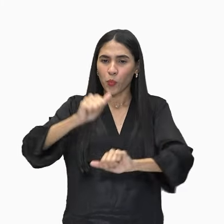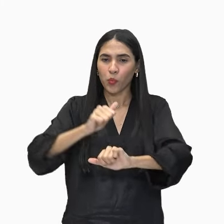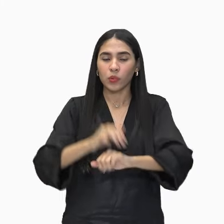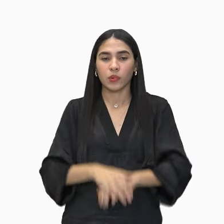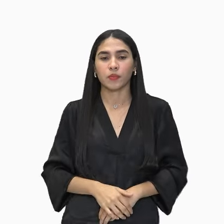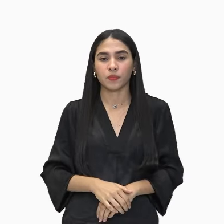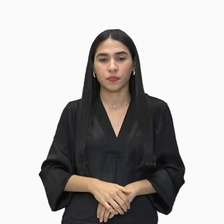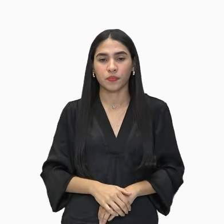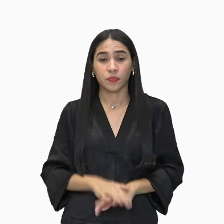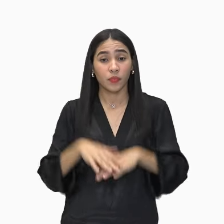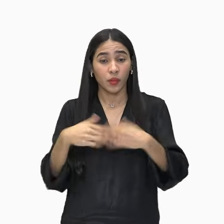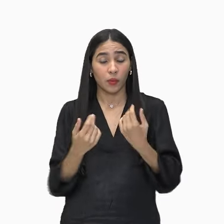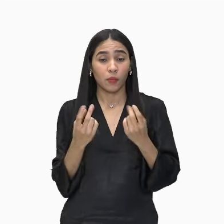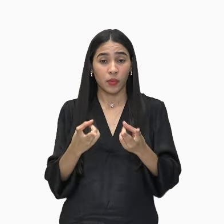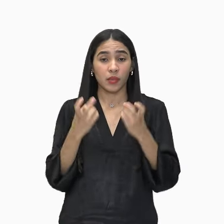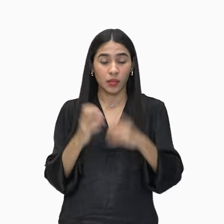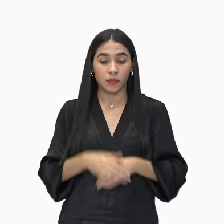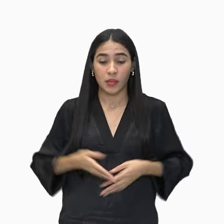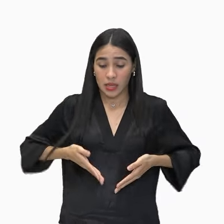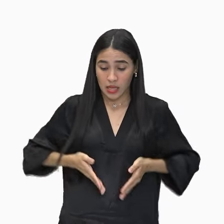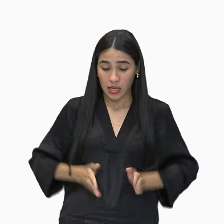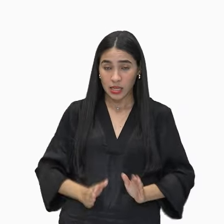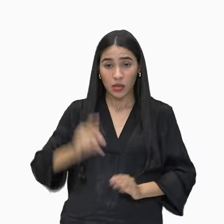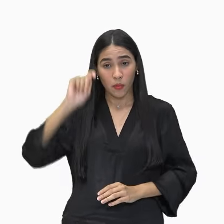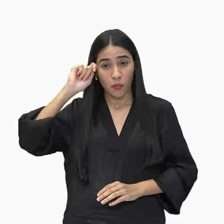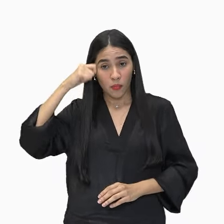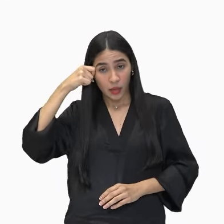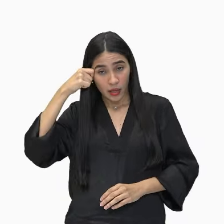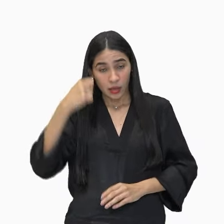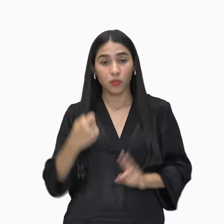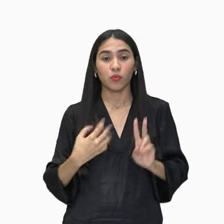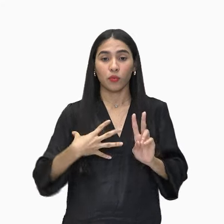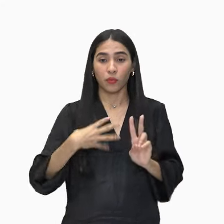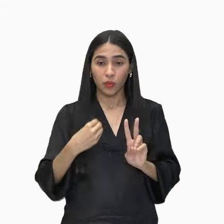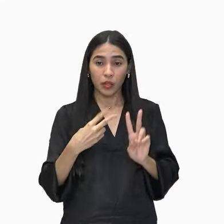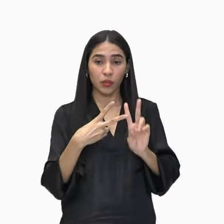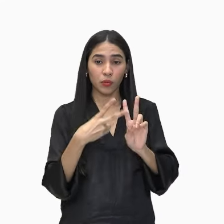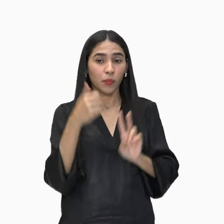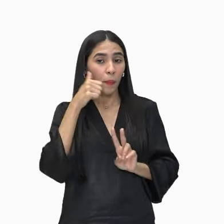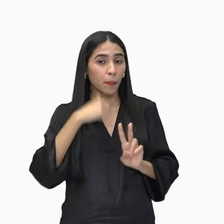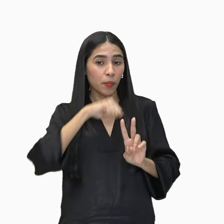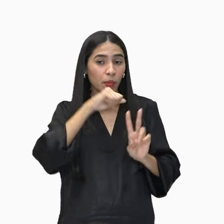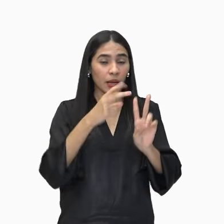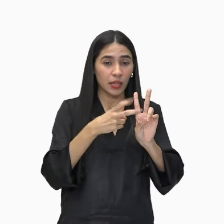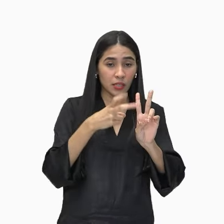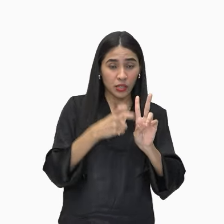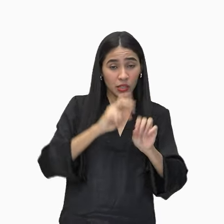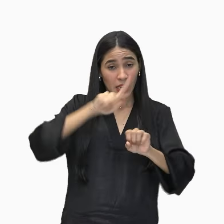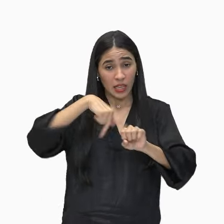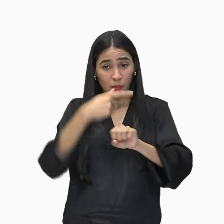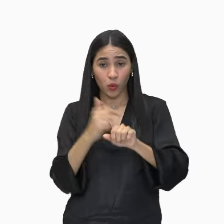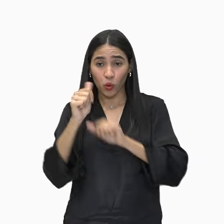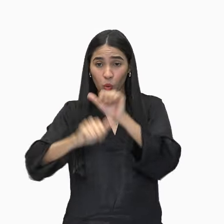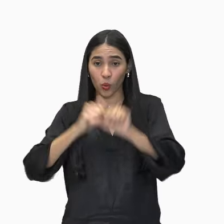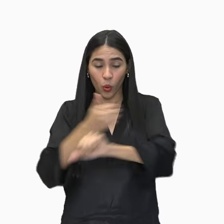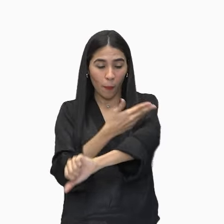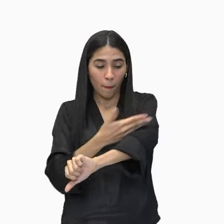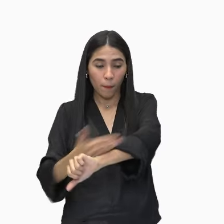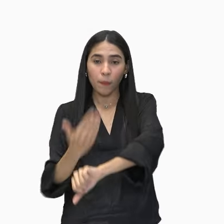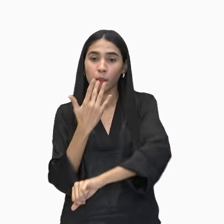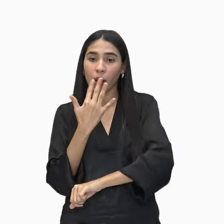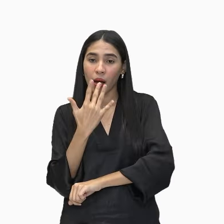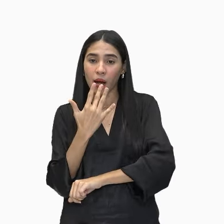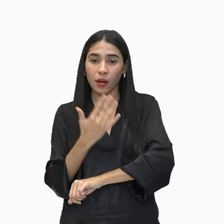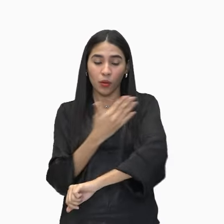Macunaíma. Então vejam, ele nasceu preto, era filho de indígena e embranqueceu. Tudo isso é o que?